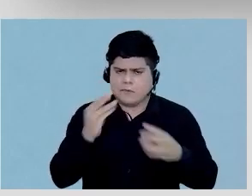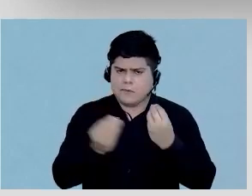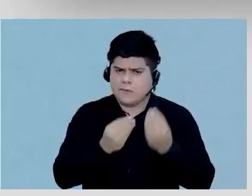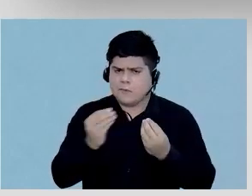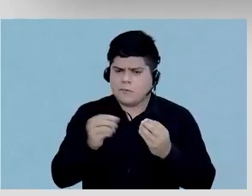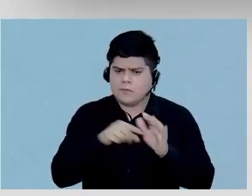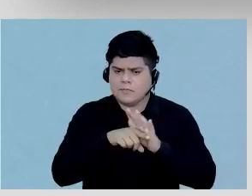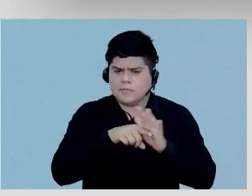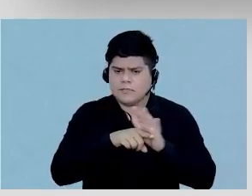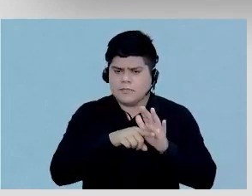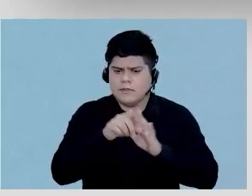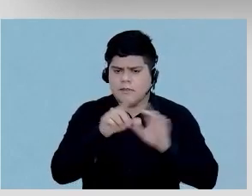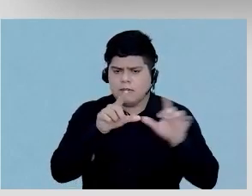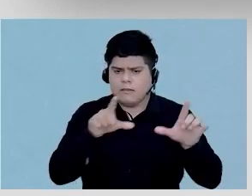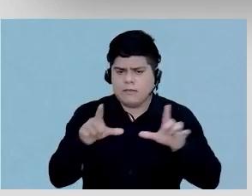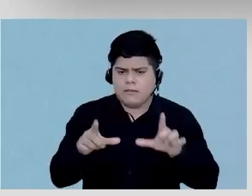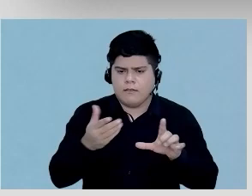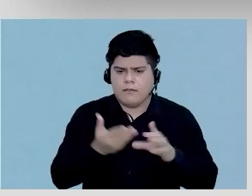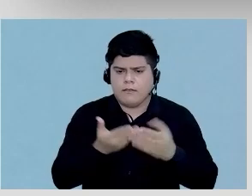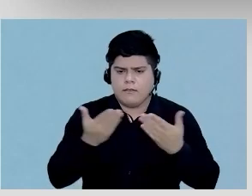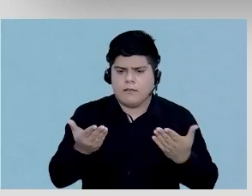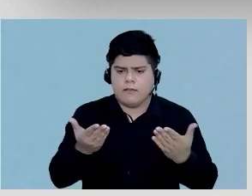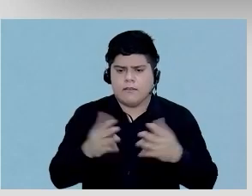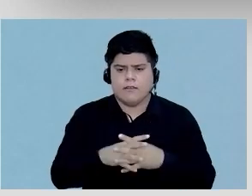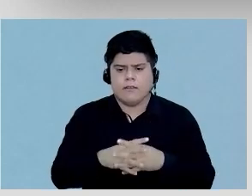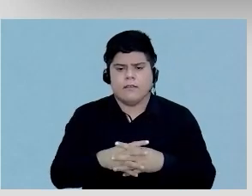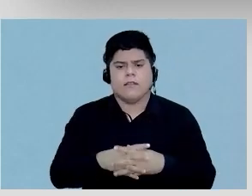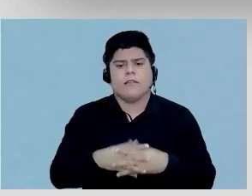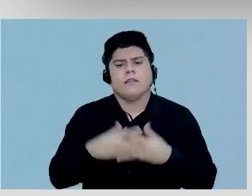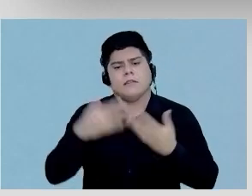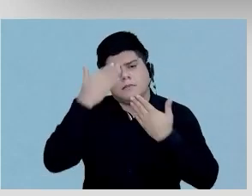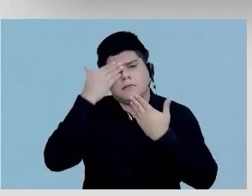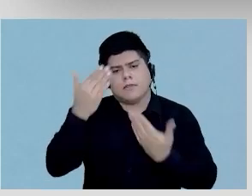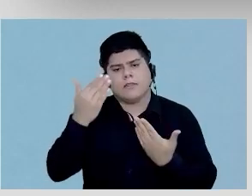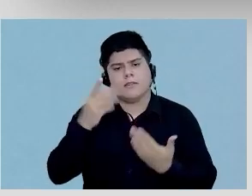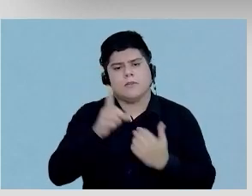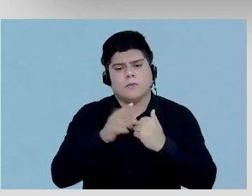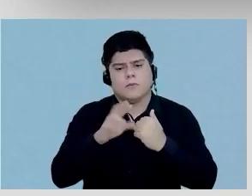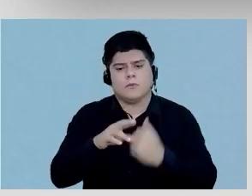exames sobre a ótica fisipatológica? Muito obrigado, doutor Schwartz.